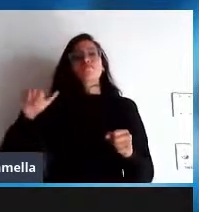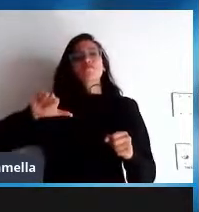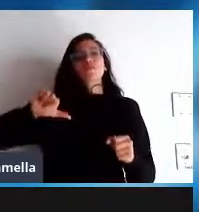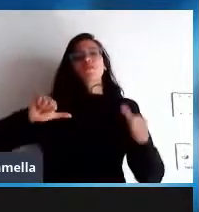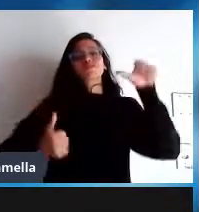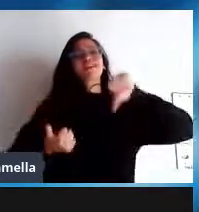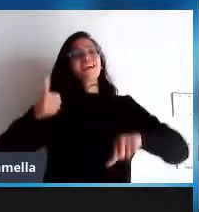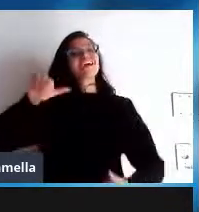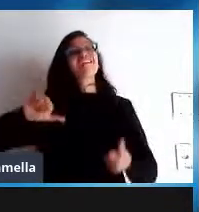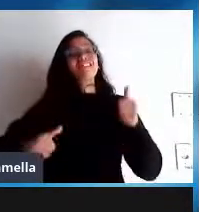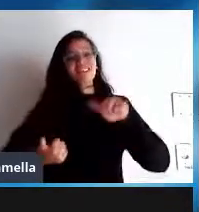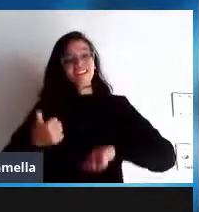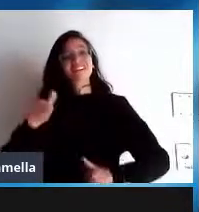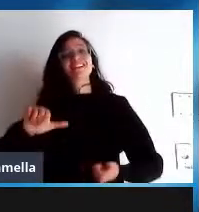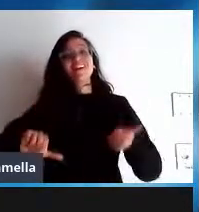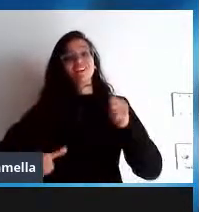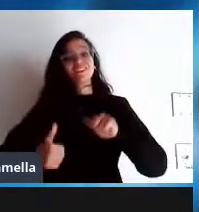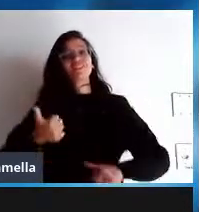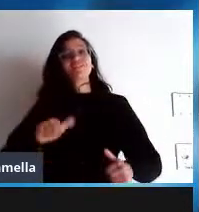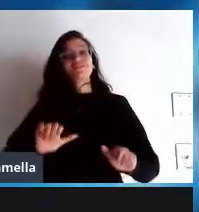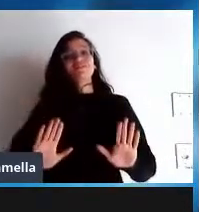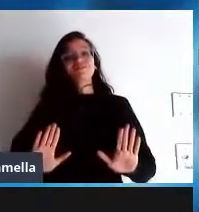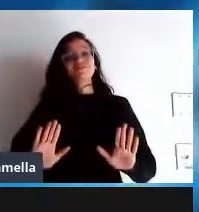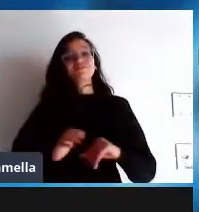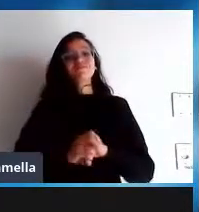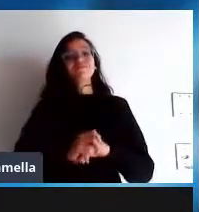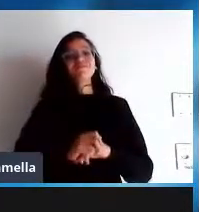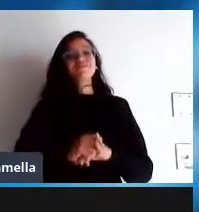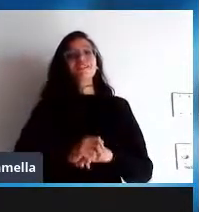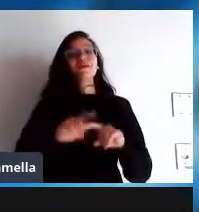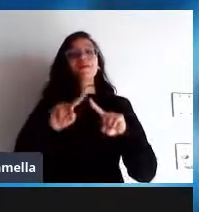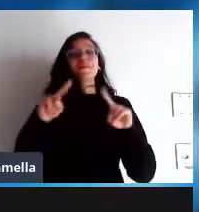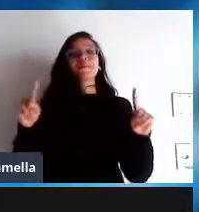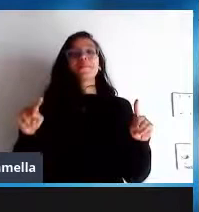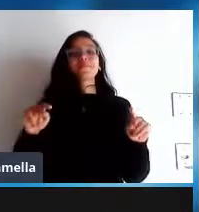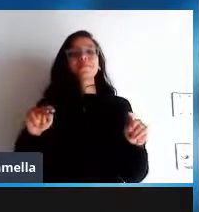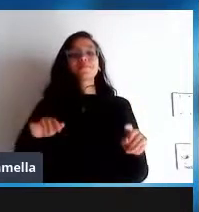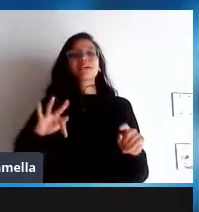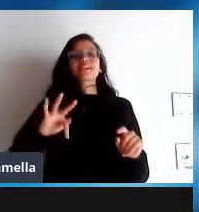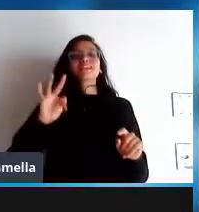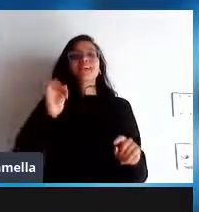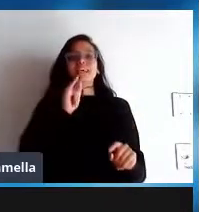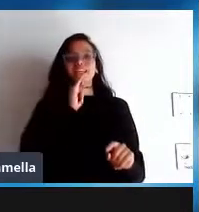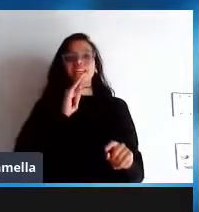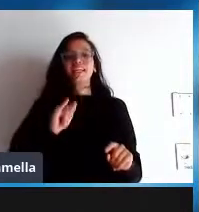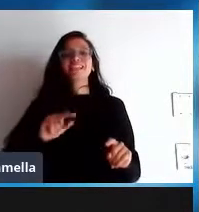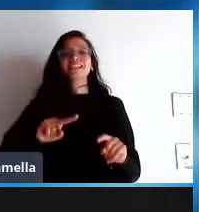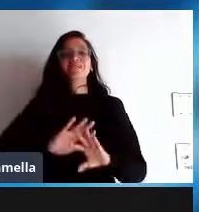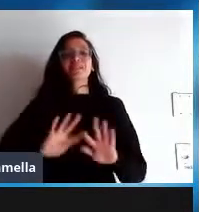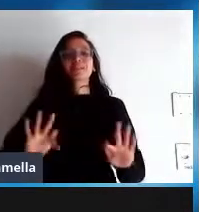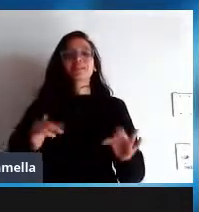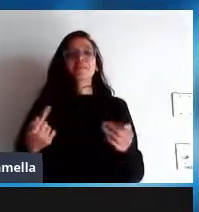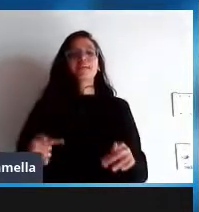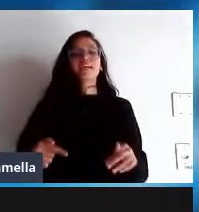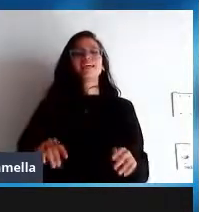retorno dos usuários e de outros até desenvolvedores que vão ajudar com código com patches coisas desse tipo